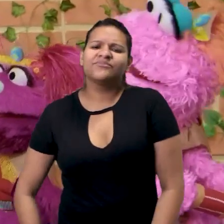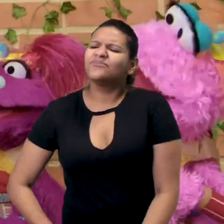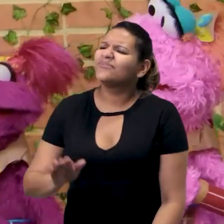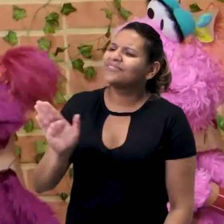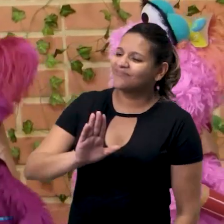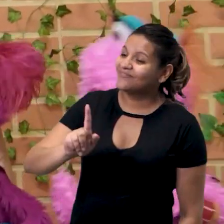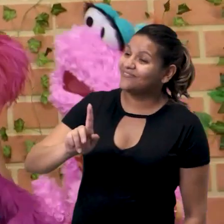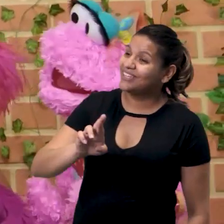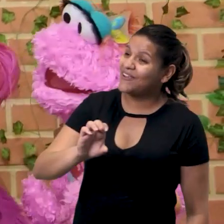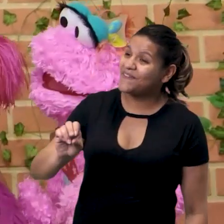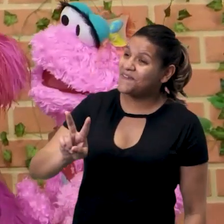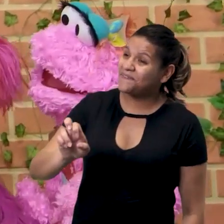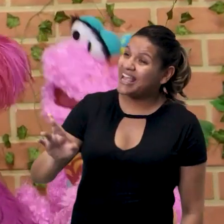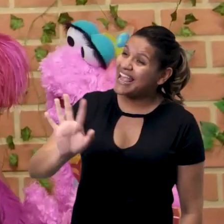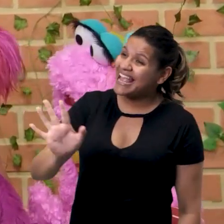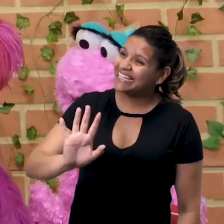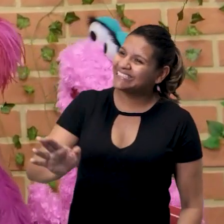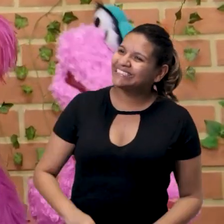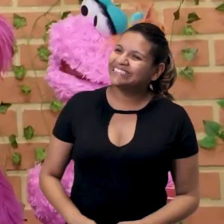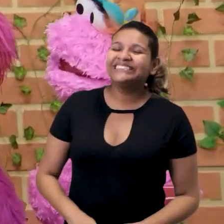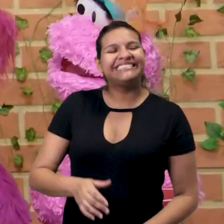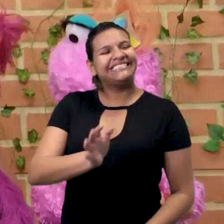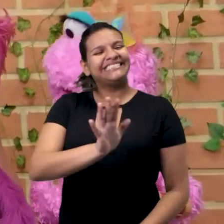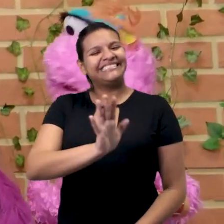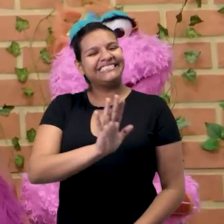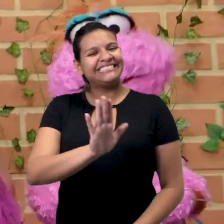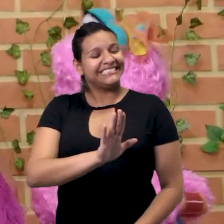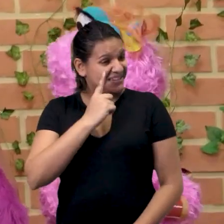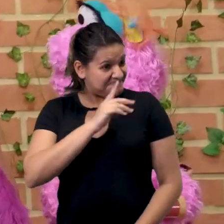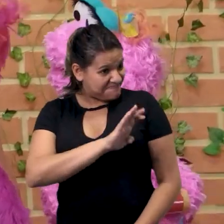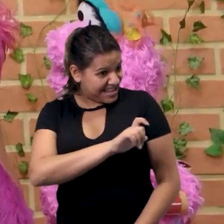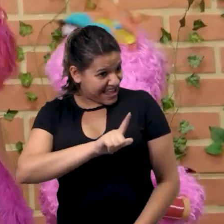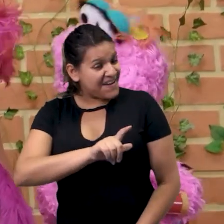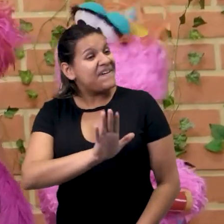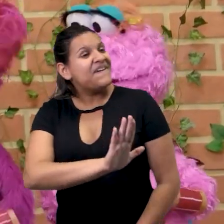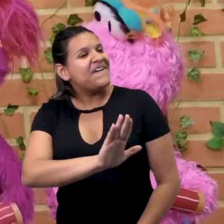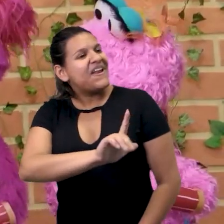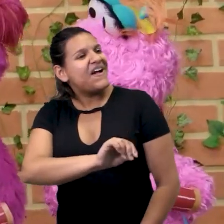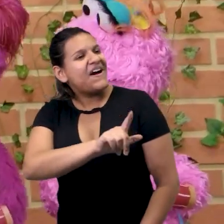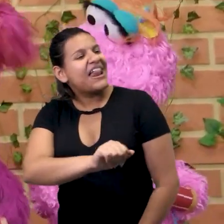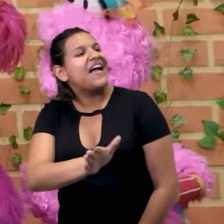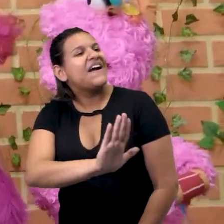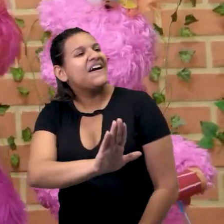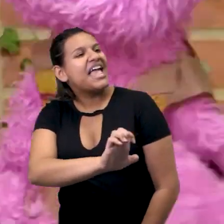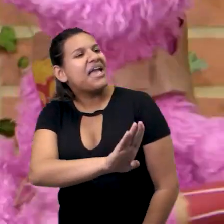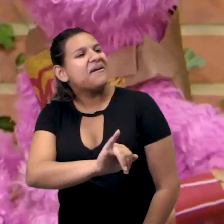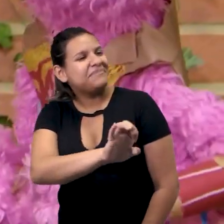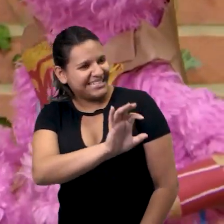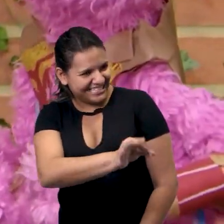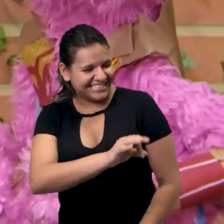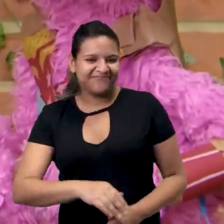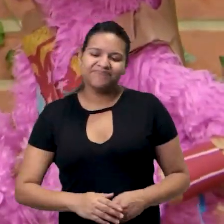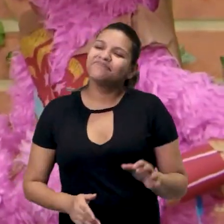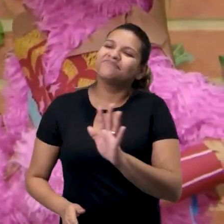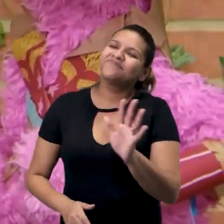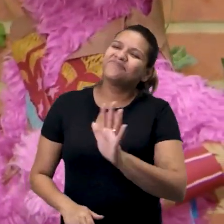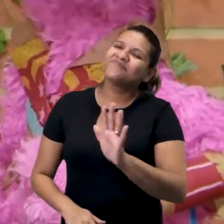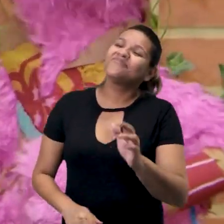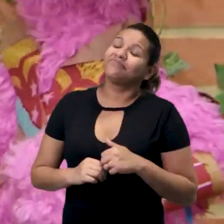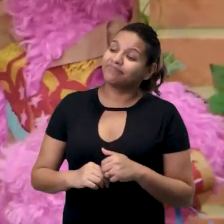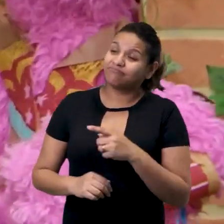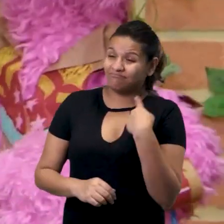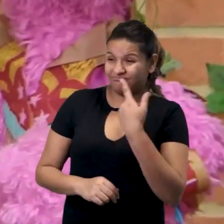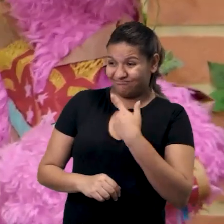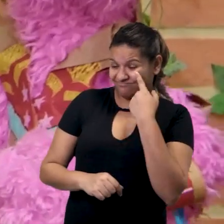Oi, Grover! Grover é um fantoche de monstrinho azul e felpudo! Olá! Oi, Abby! Oi! Oi, Grover!